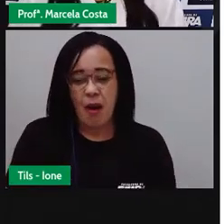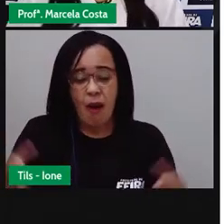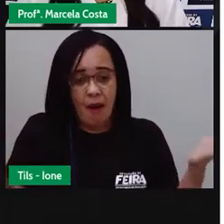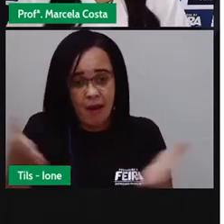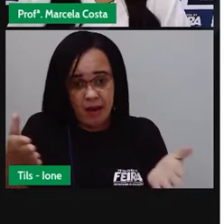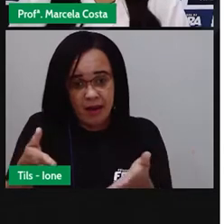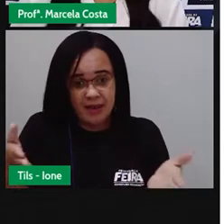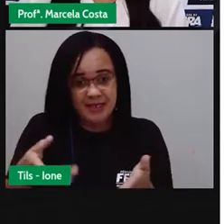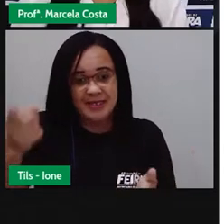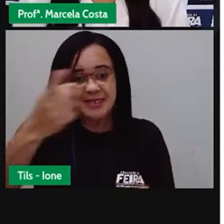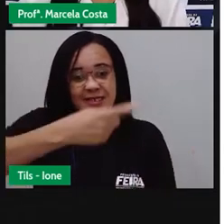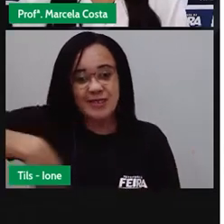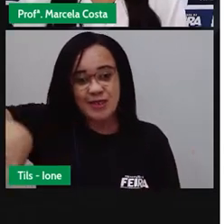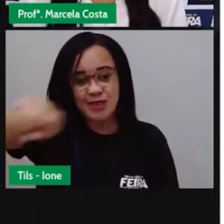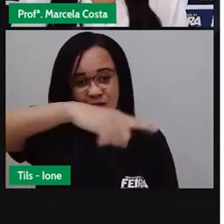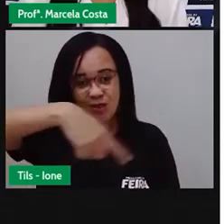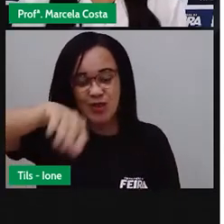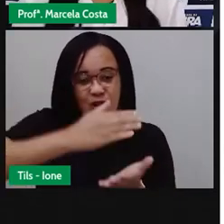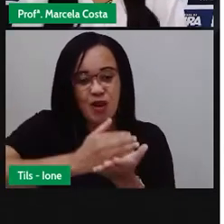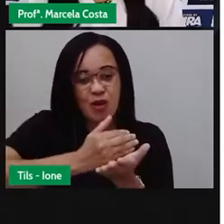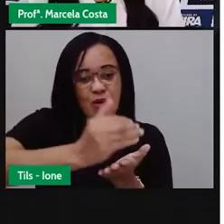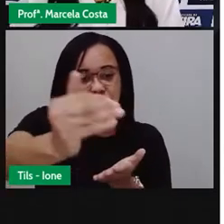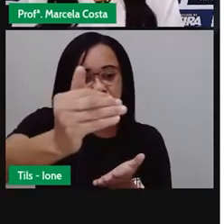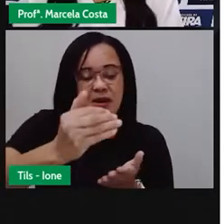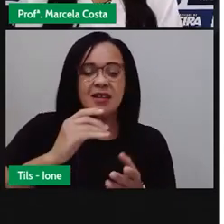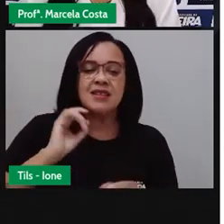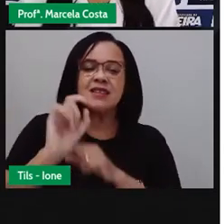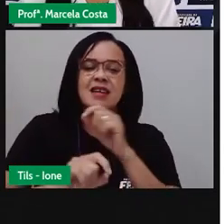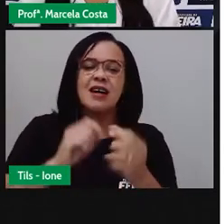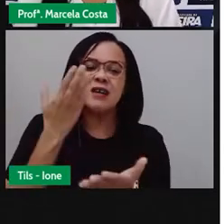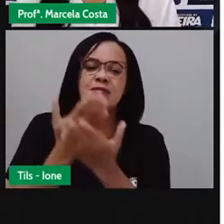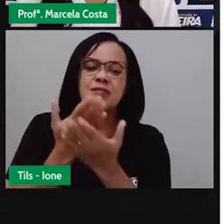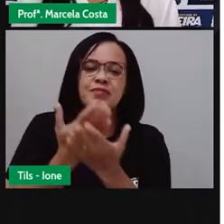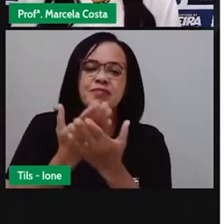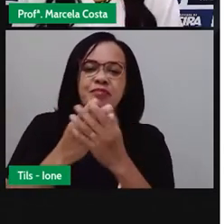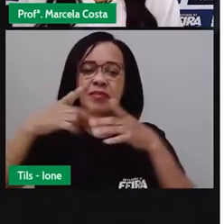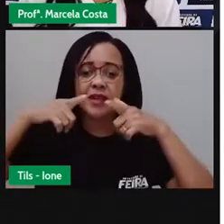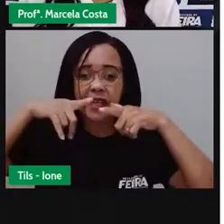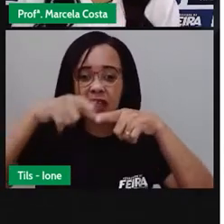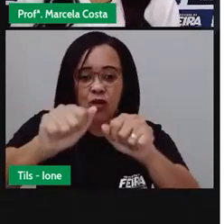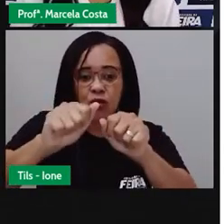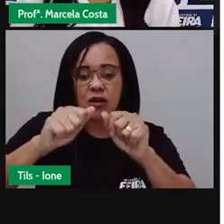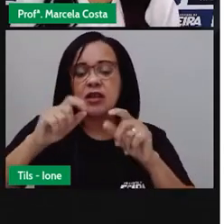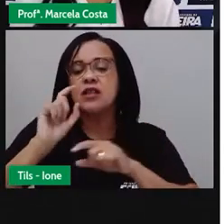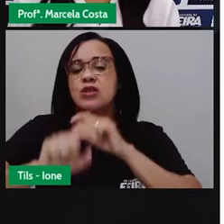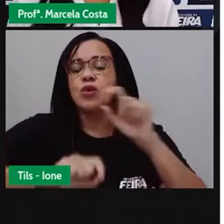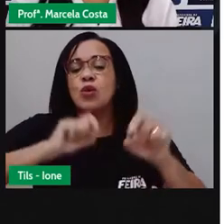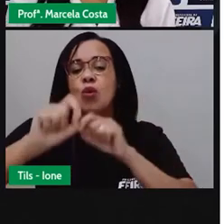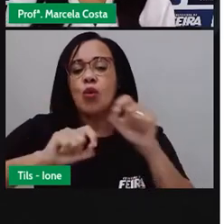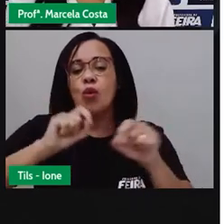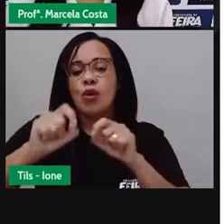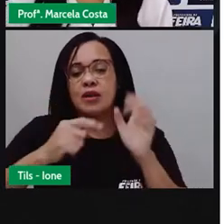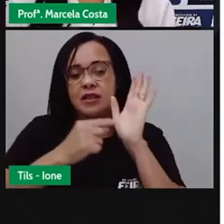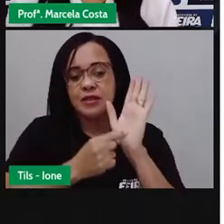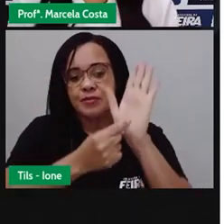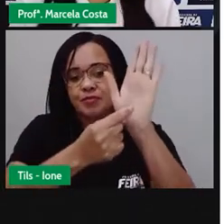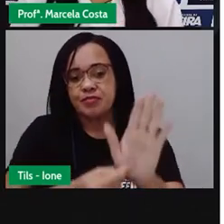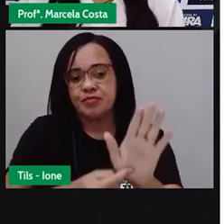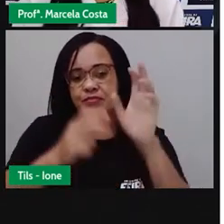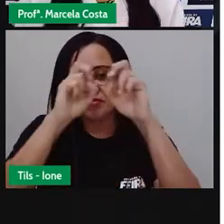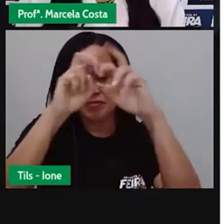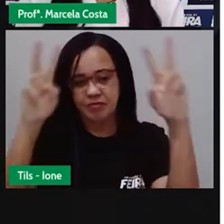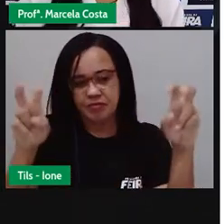nós vamos iniciar aqui esse momento da aula de linguagens. Onde eu vou mostrar pra vocês o tema